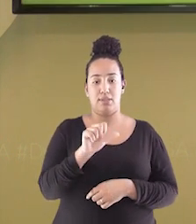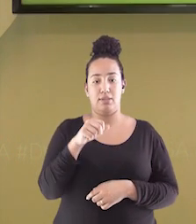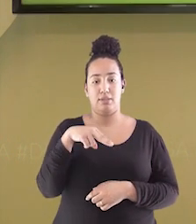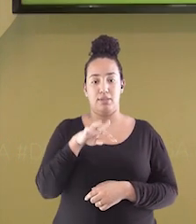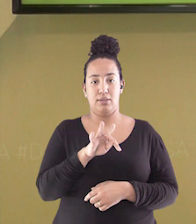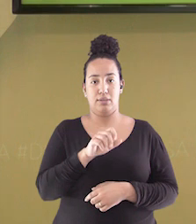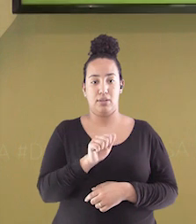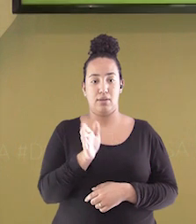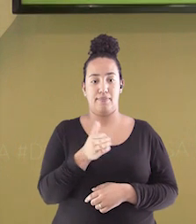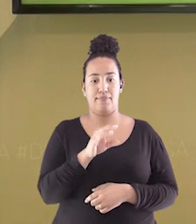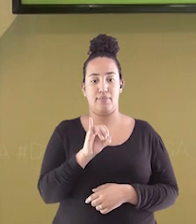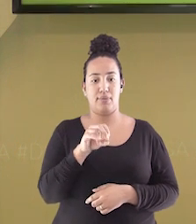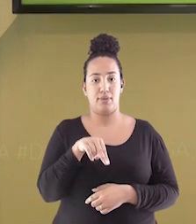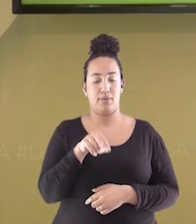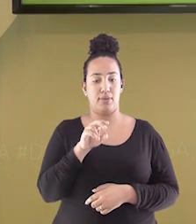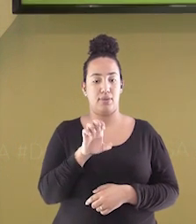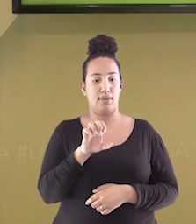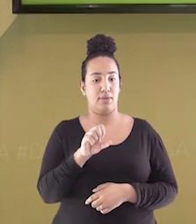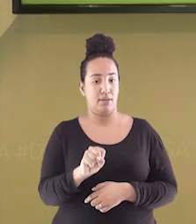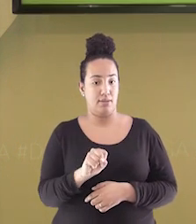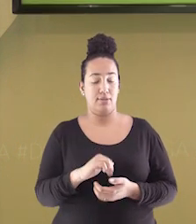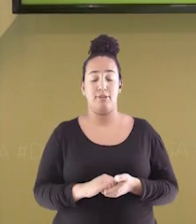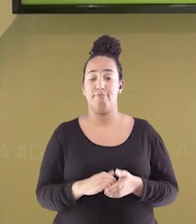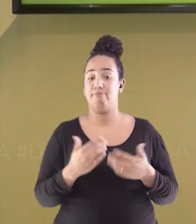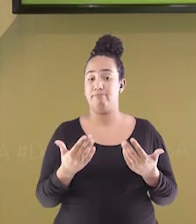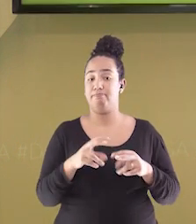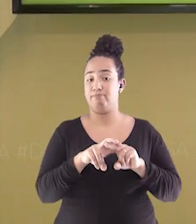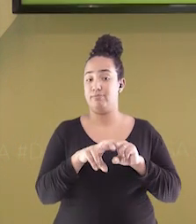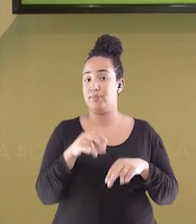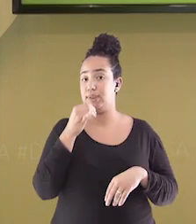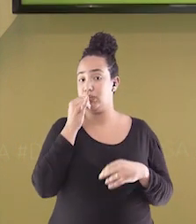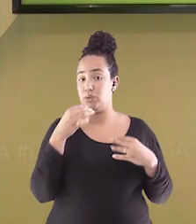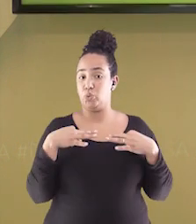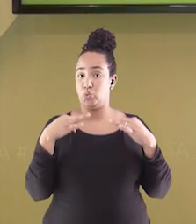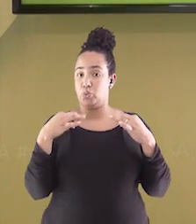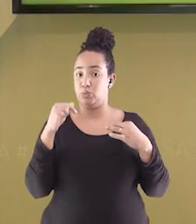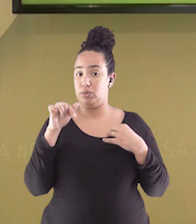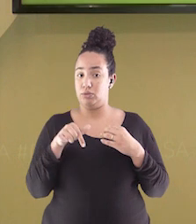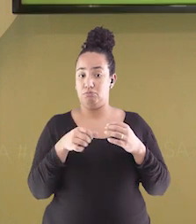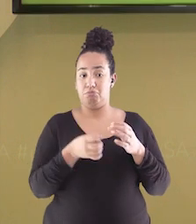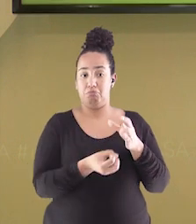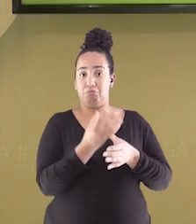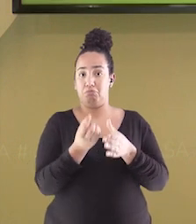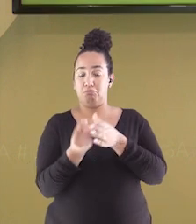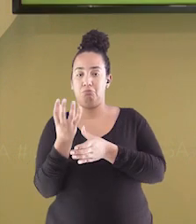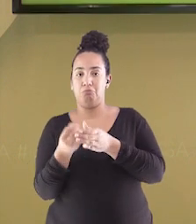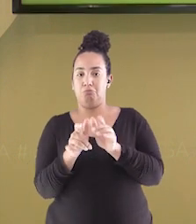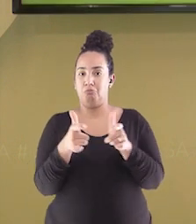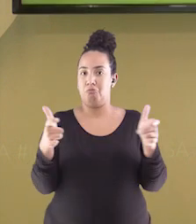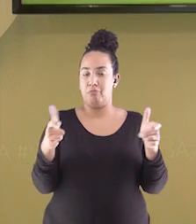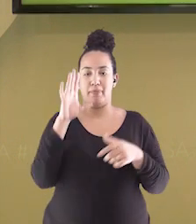esse complexo. Por isso, talvez o comércio de roupas seja tão expressivo,